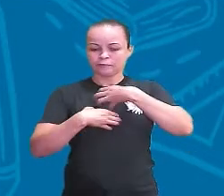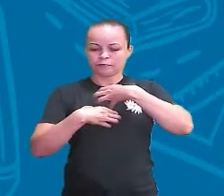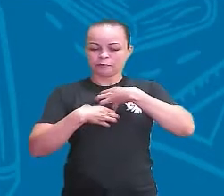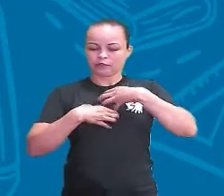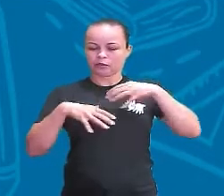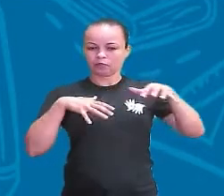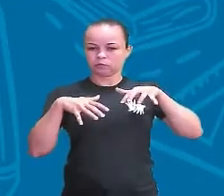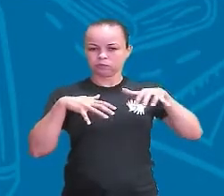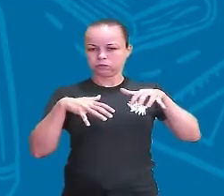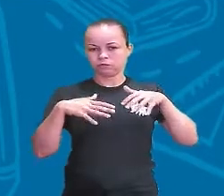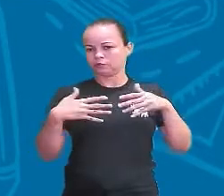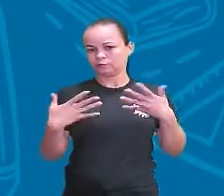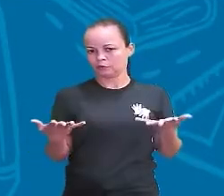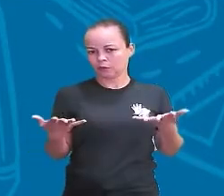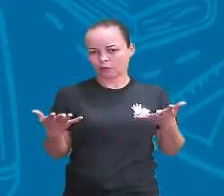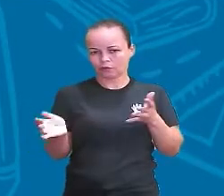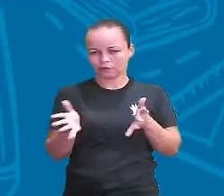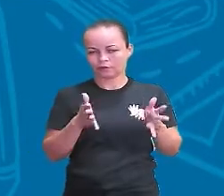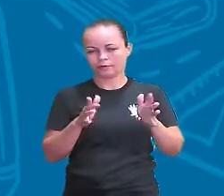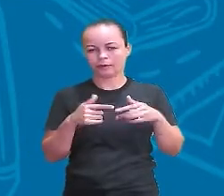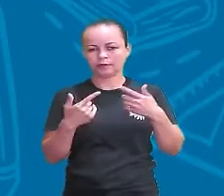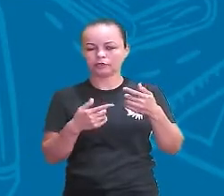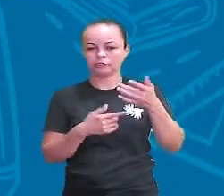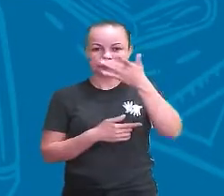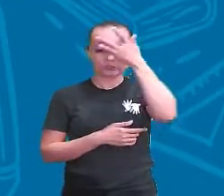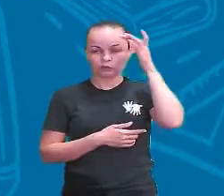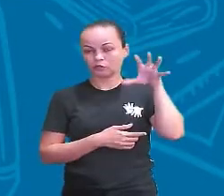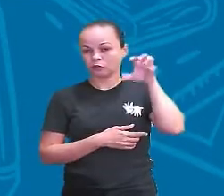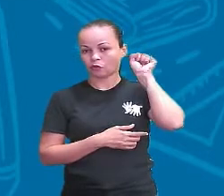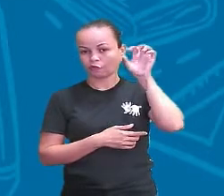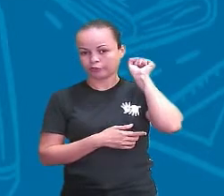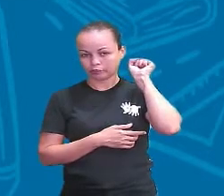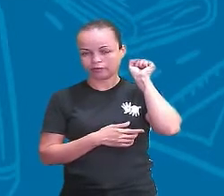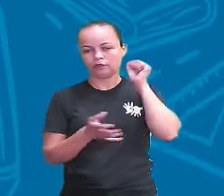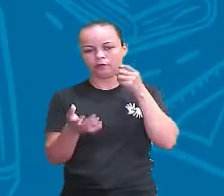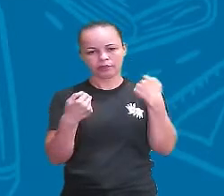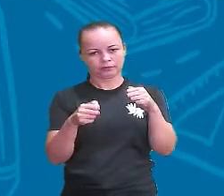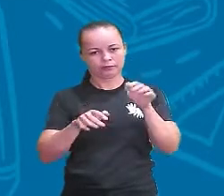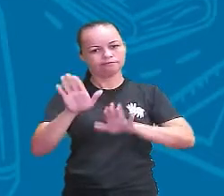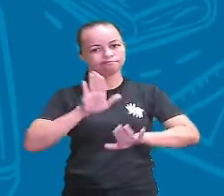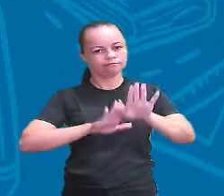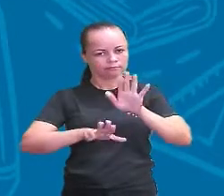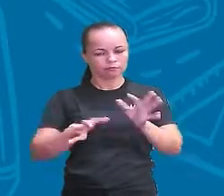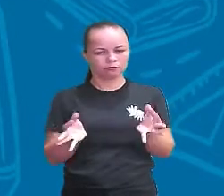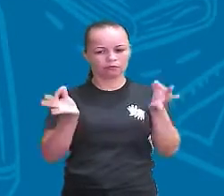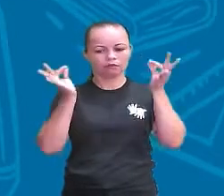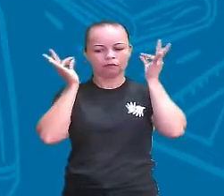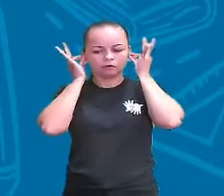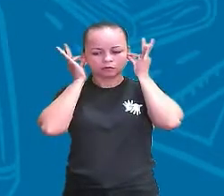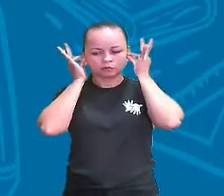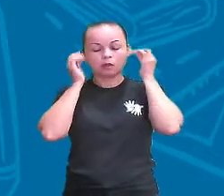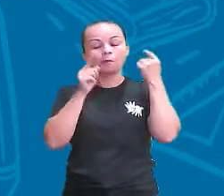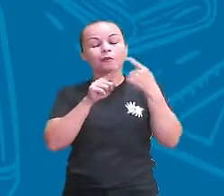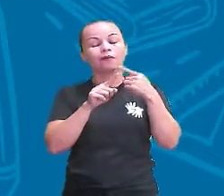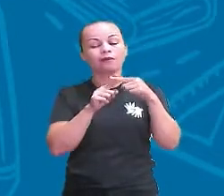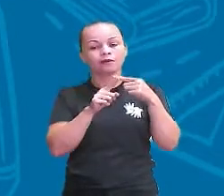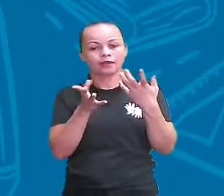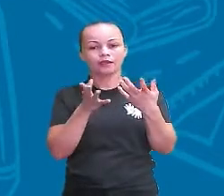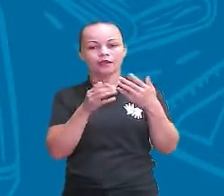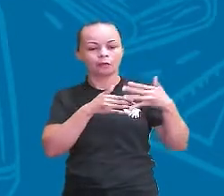gente. Muito cuidado. do nosso órgão é muito importante e a gente tem que tomar muito cuidado com ele que ao longo do tempo a gente pode